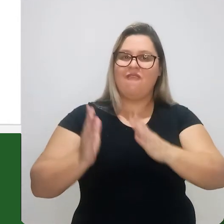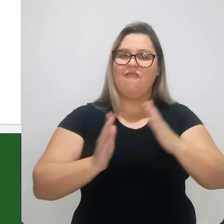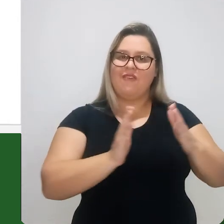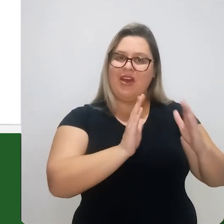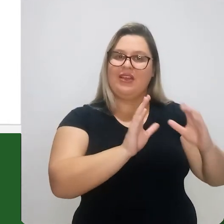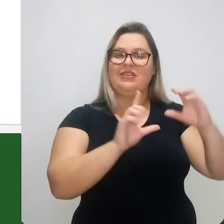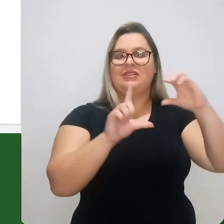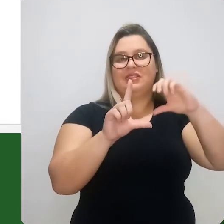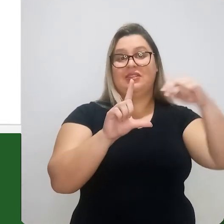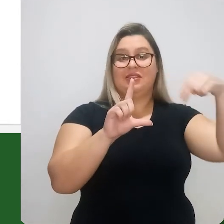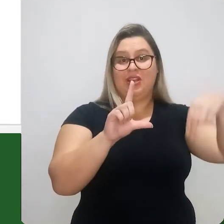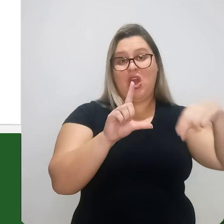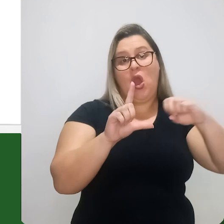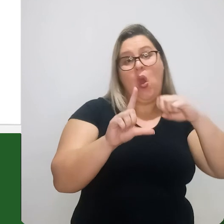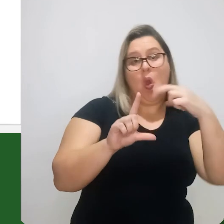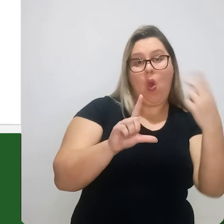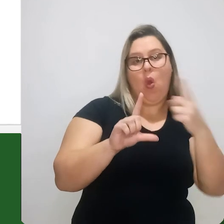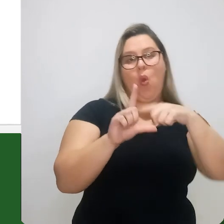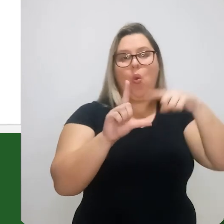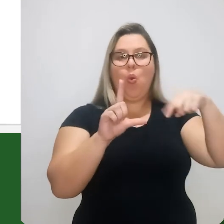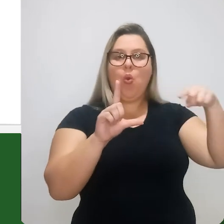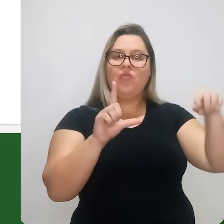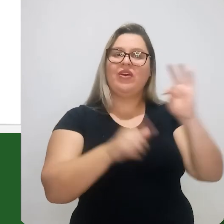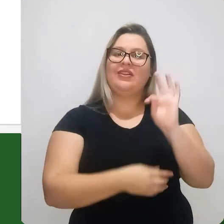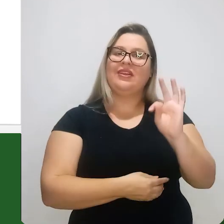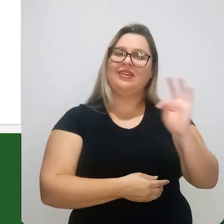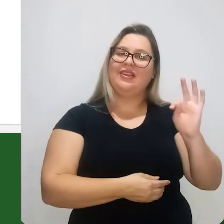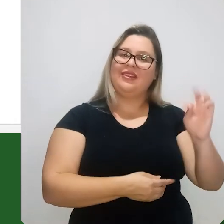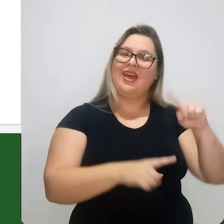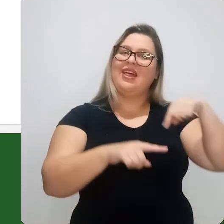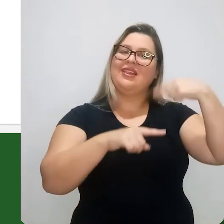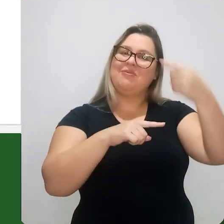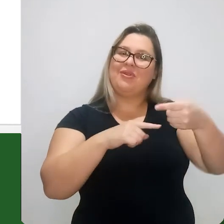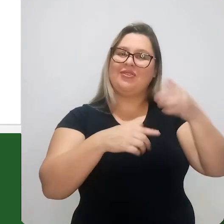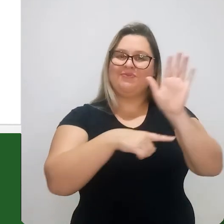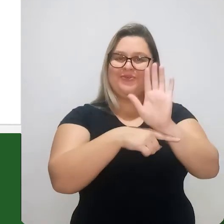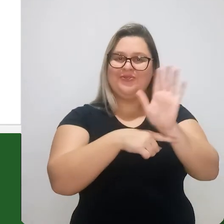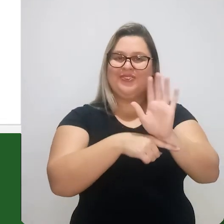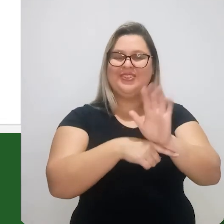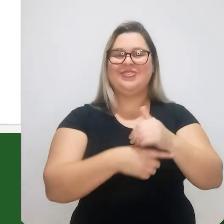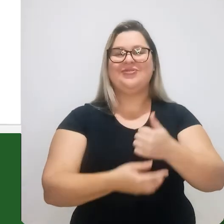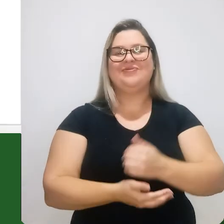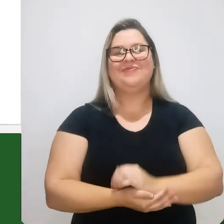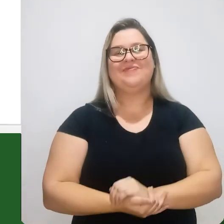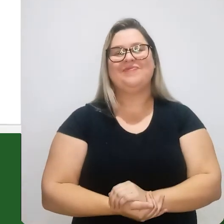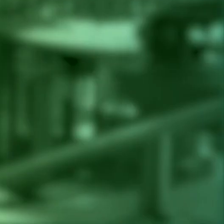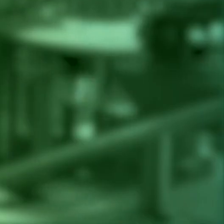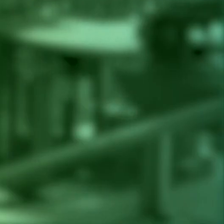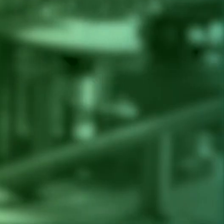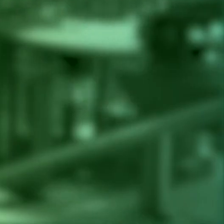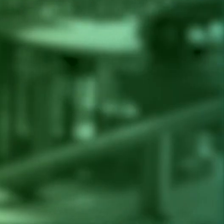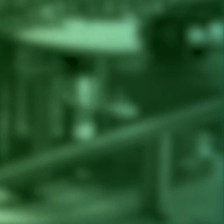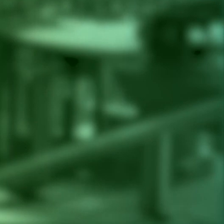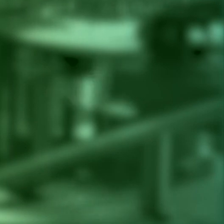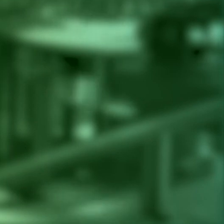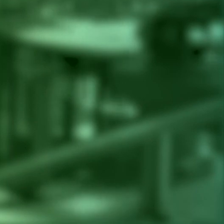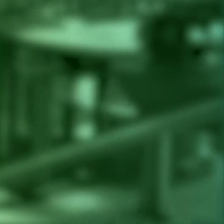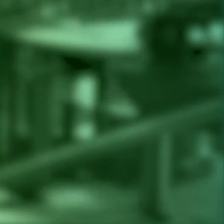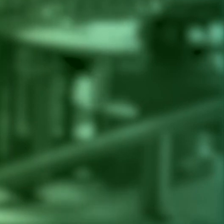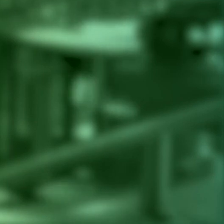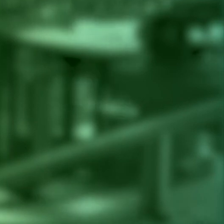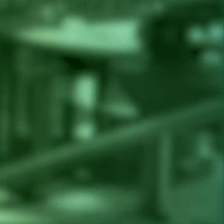diagrama de fases cinéticos ou as nossas curvas TTT então até mais TTT o